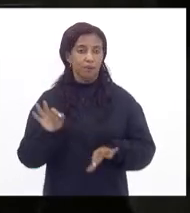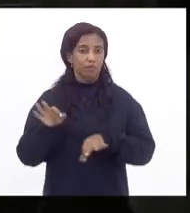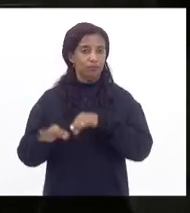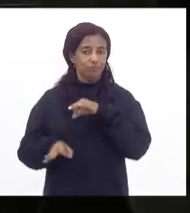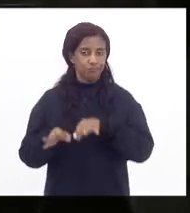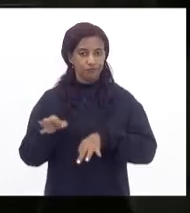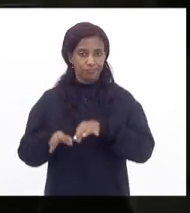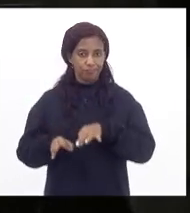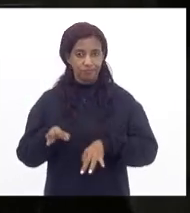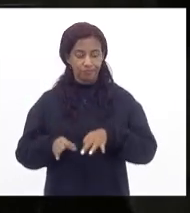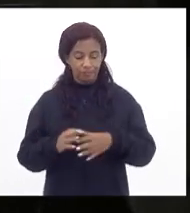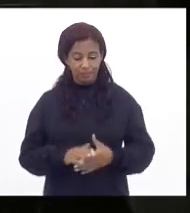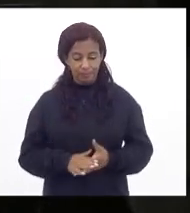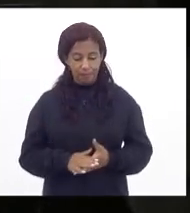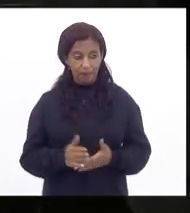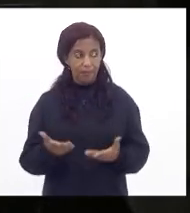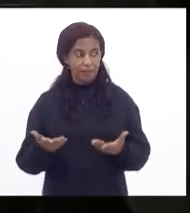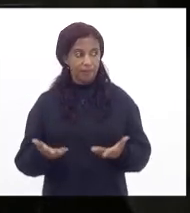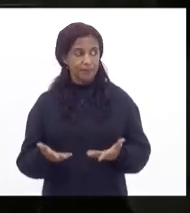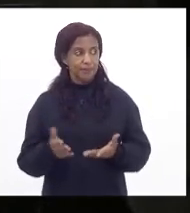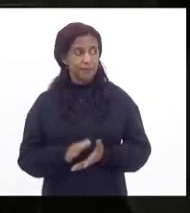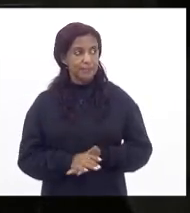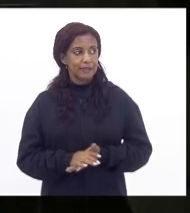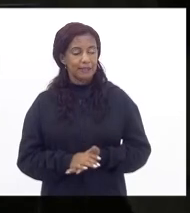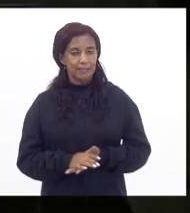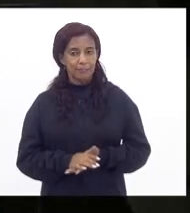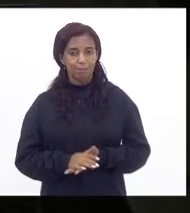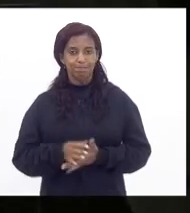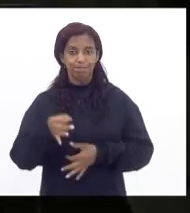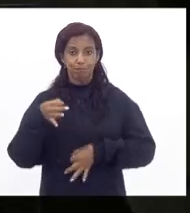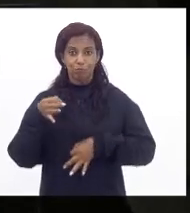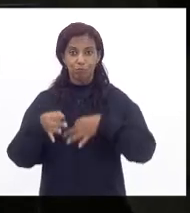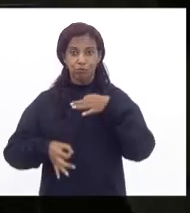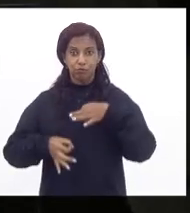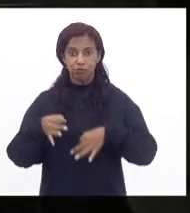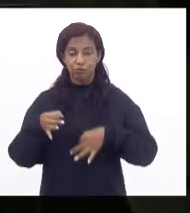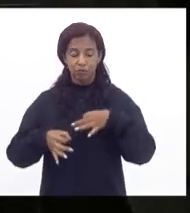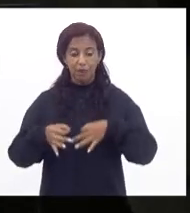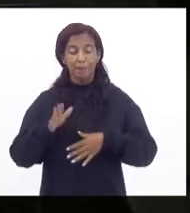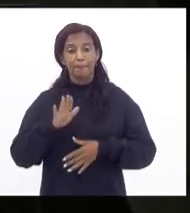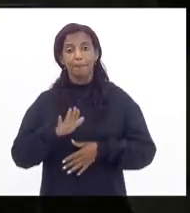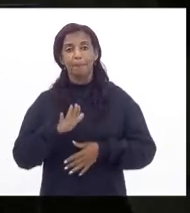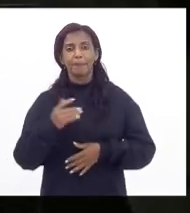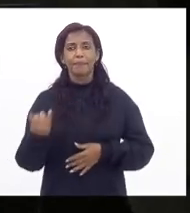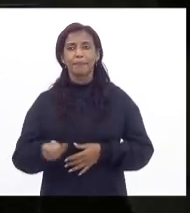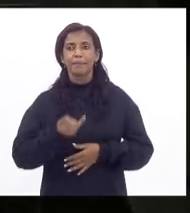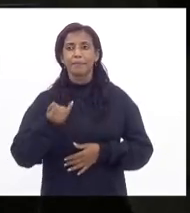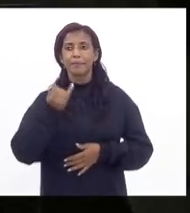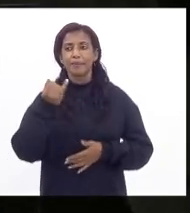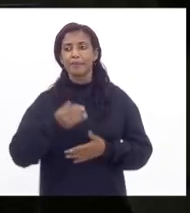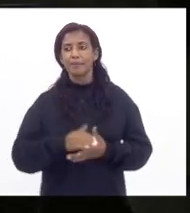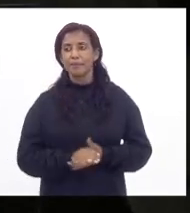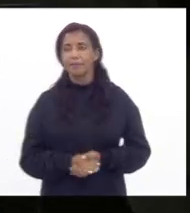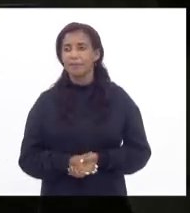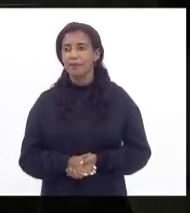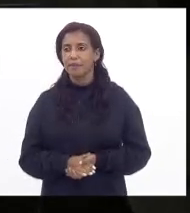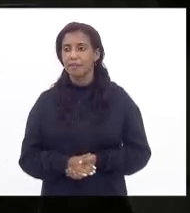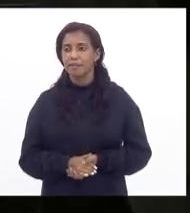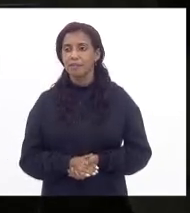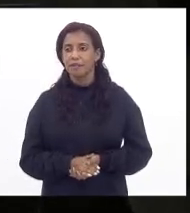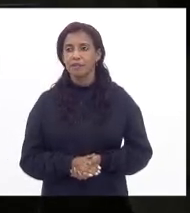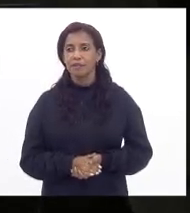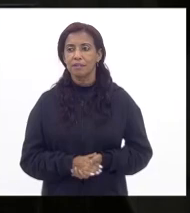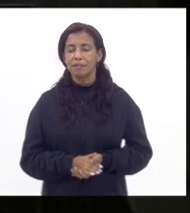e aí o julgamento mas o importante é que isso ficou